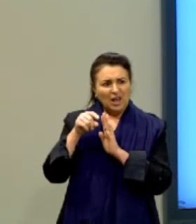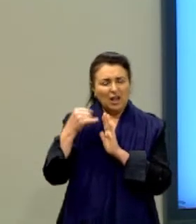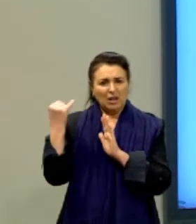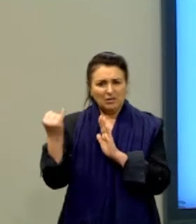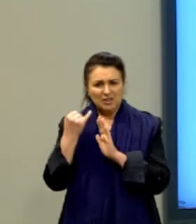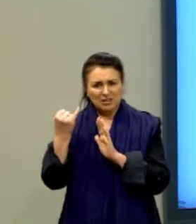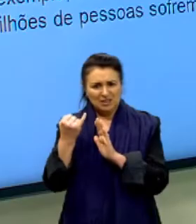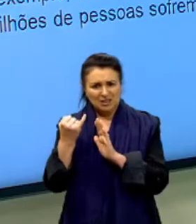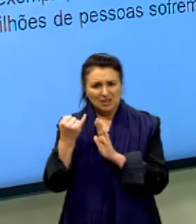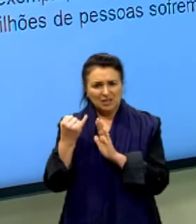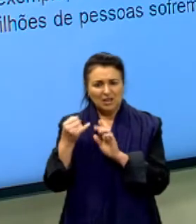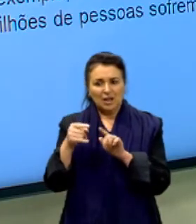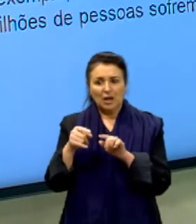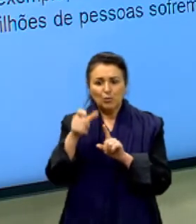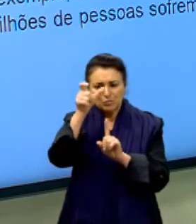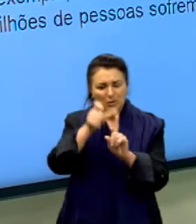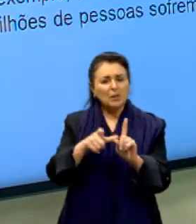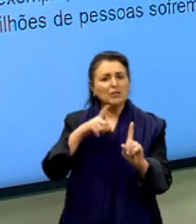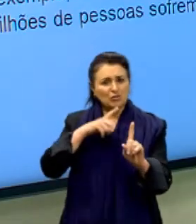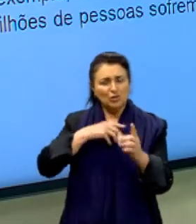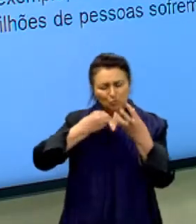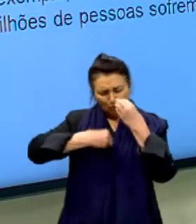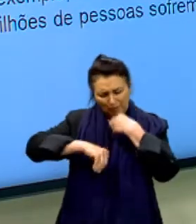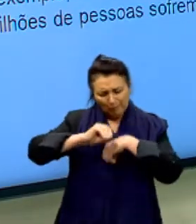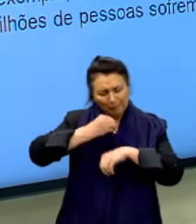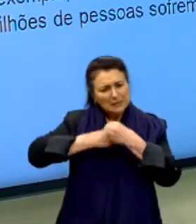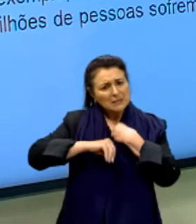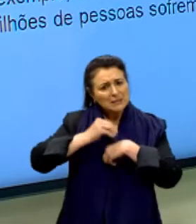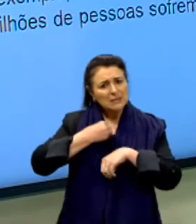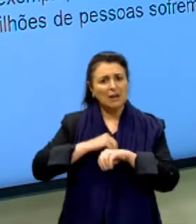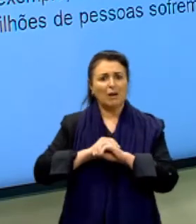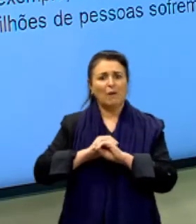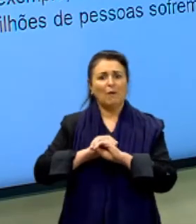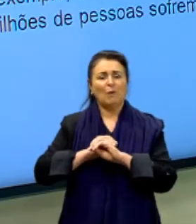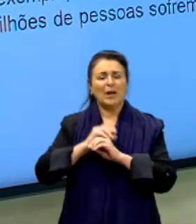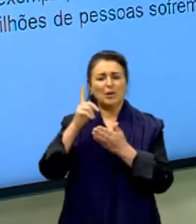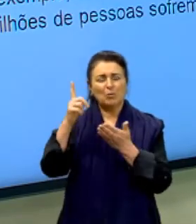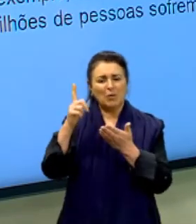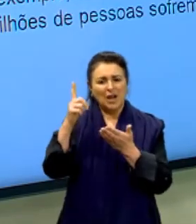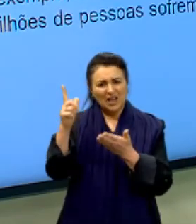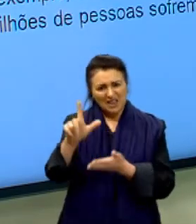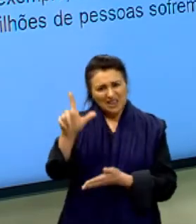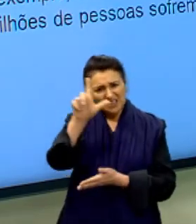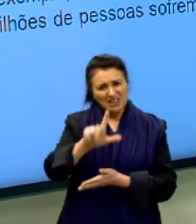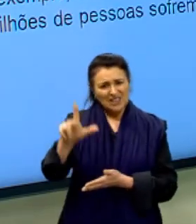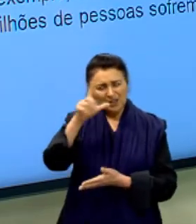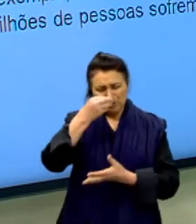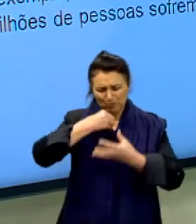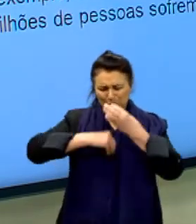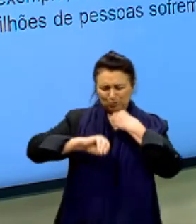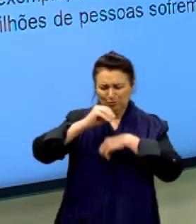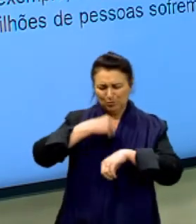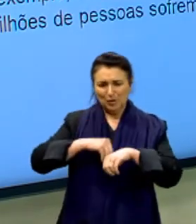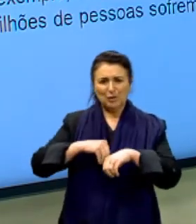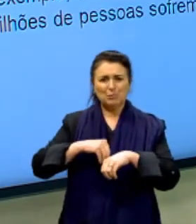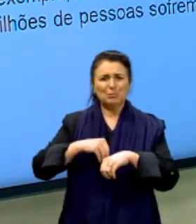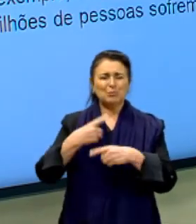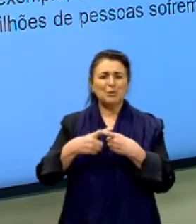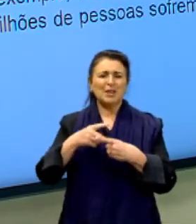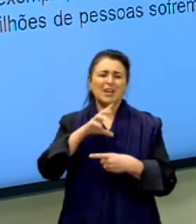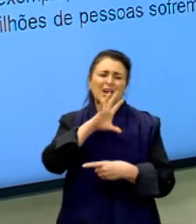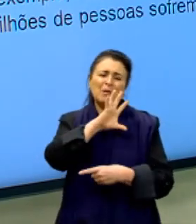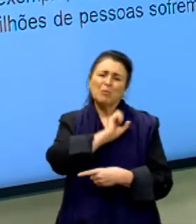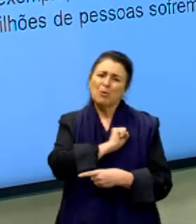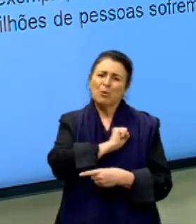mentais, inclusive os personagens tinham depressão, né? Eles eram uma literatura um pouco mais depressiva, porque o amor não dava certo, né?